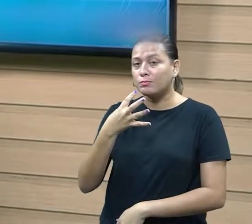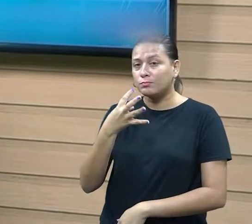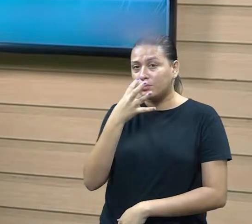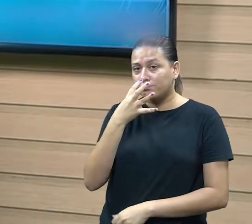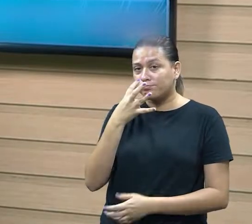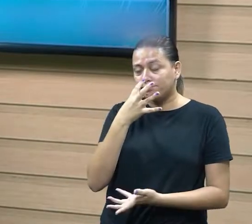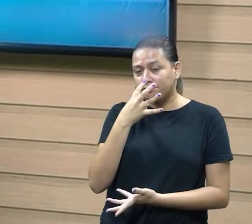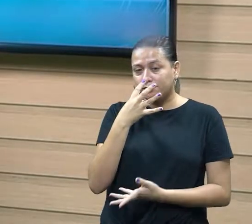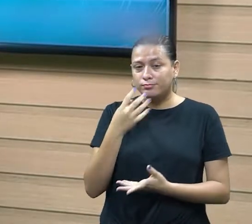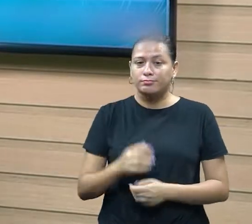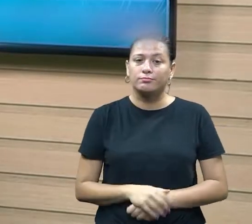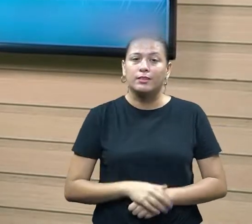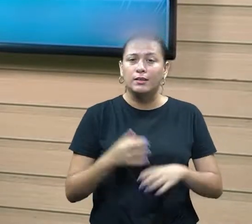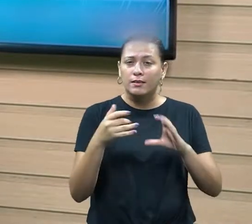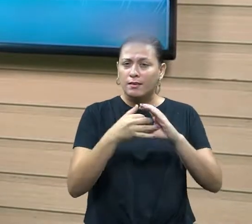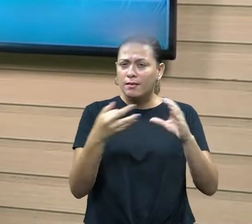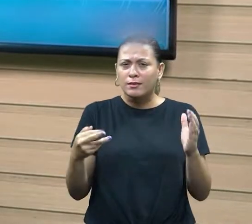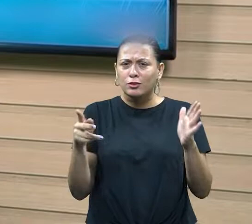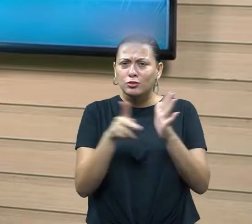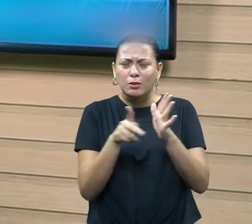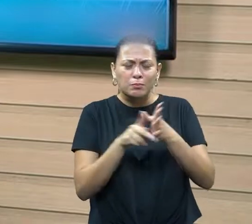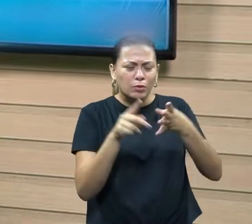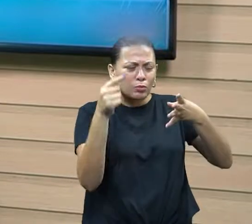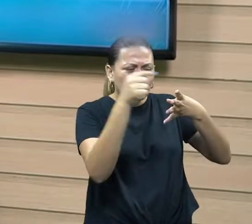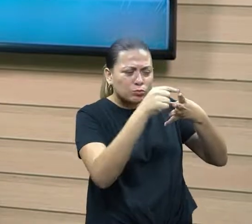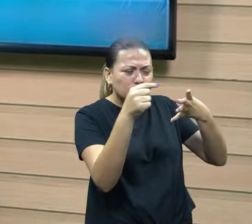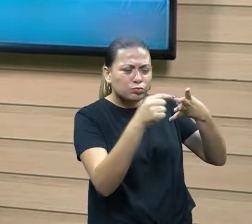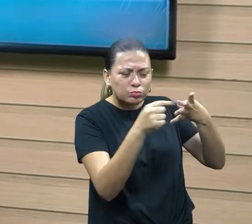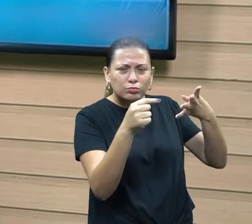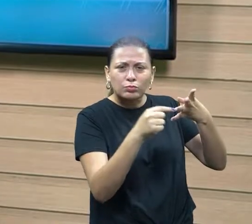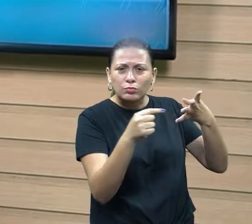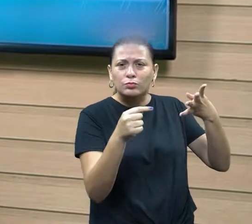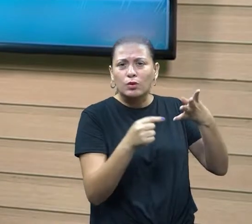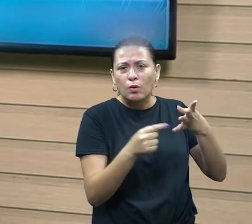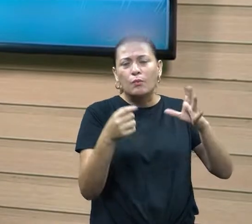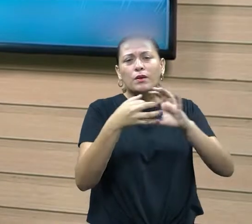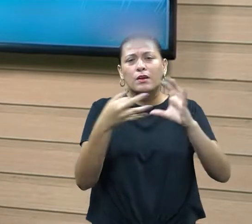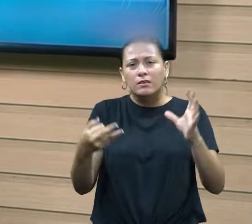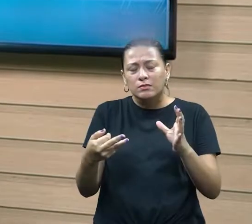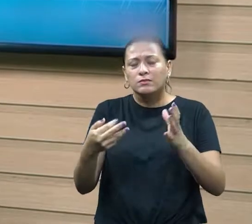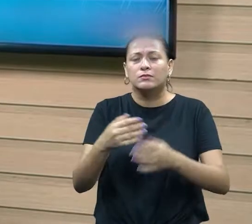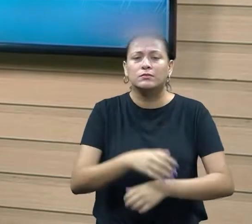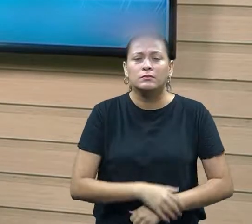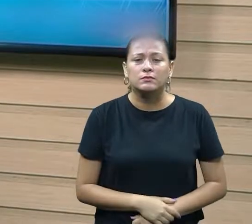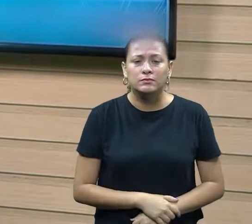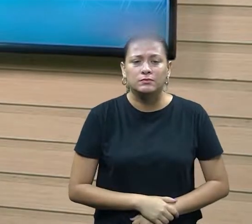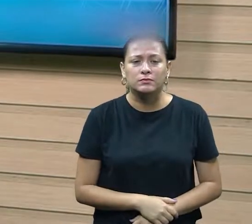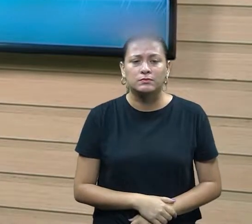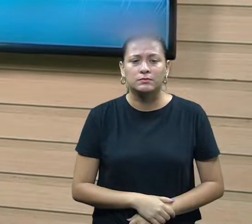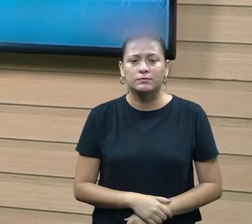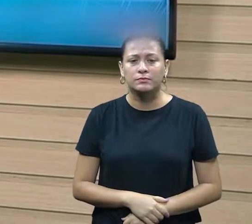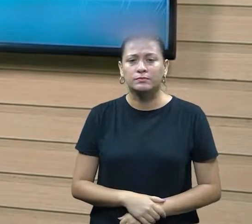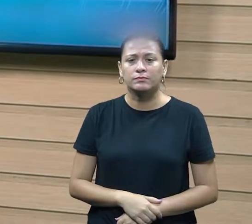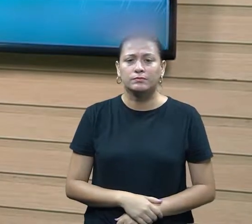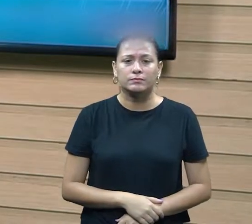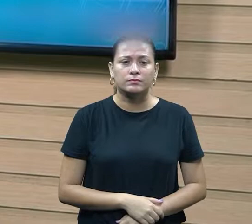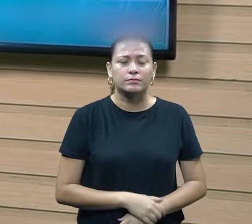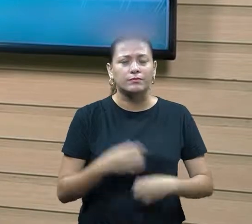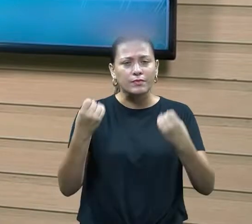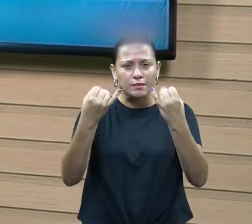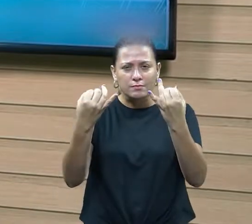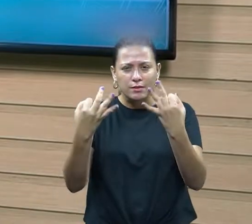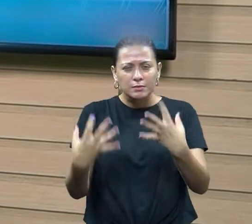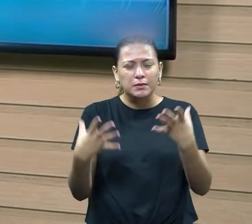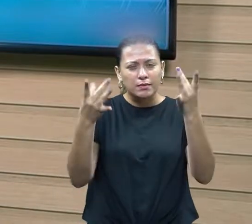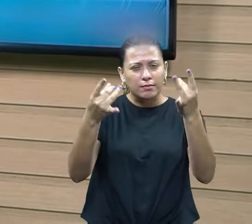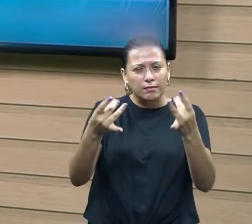são características de cada um, né? Que vai ser que um é catalisador, que um